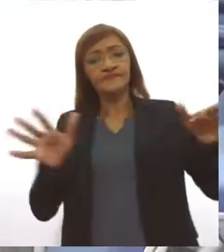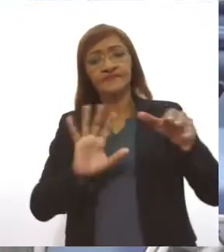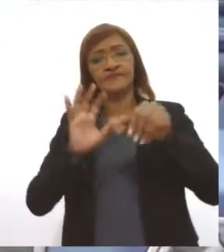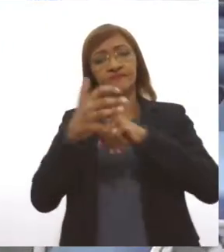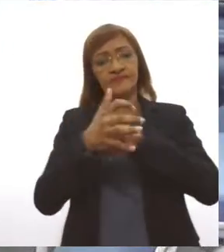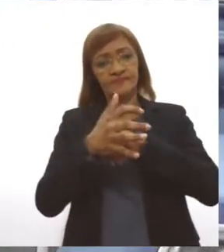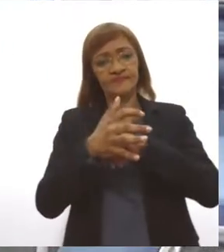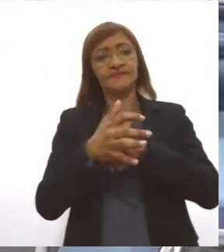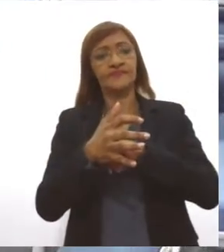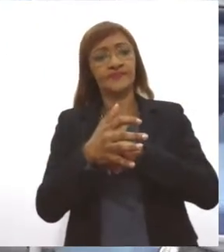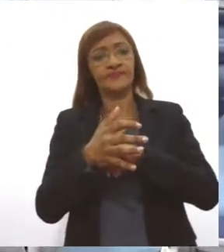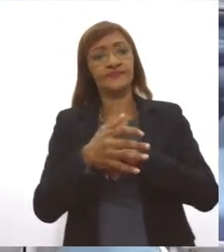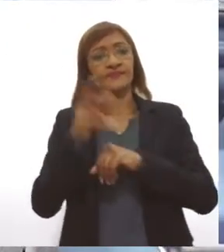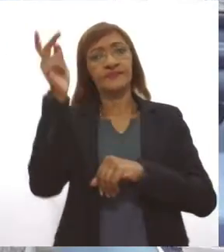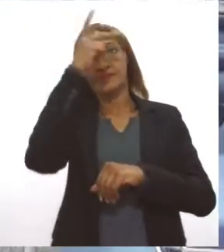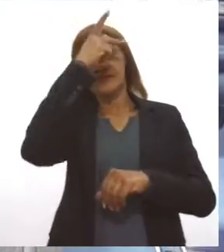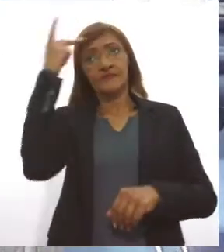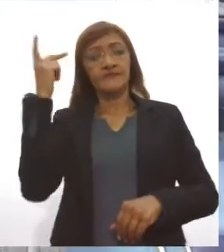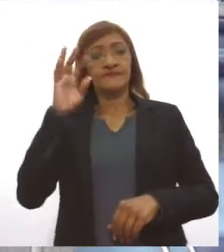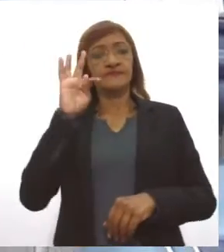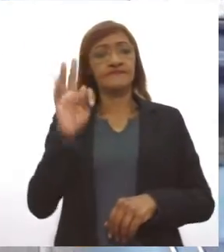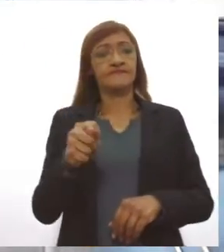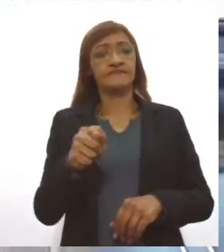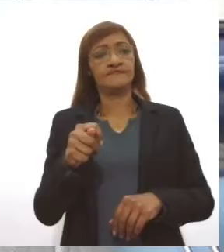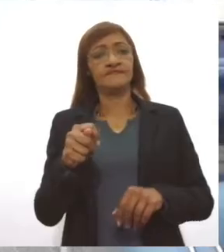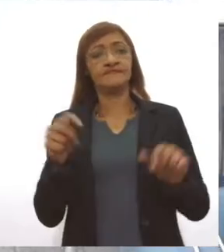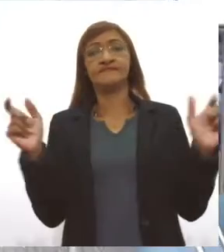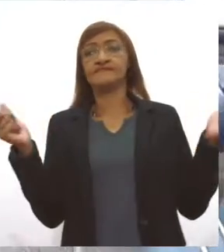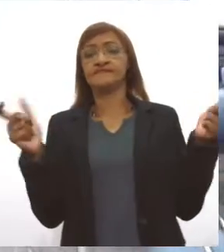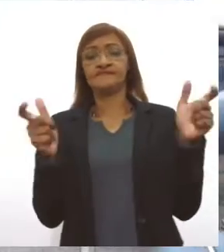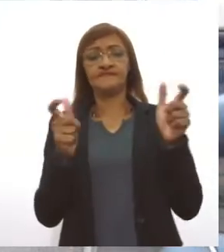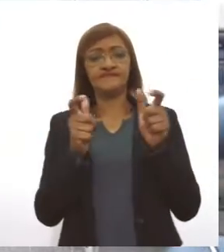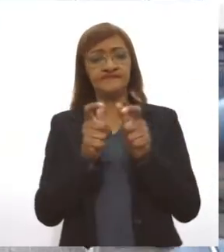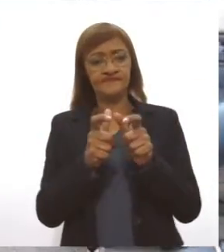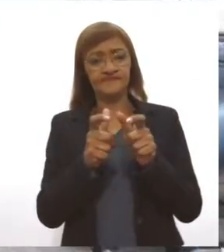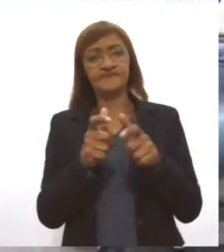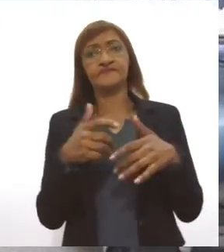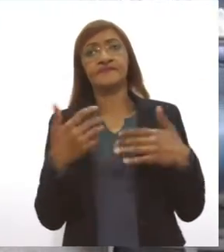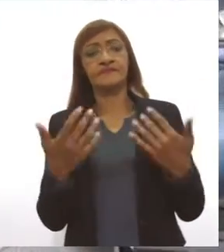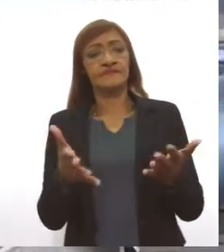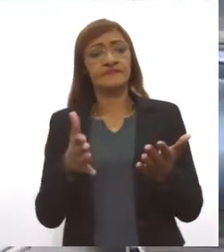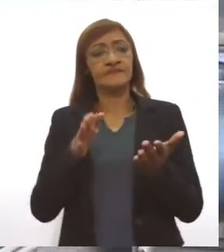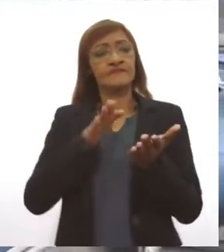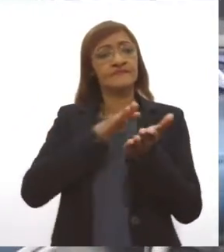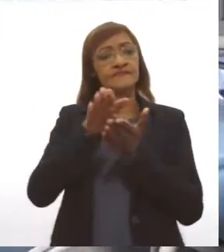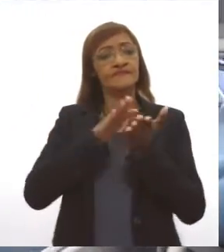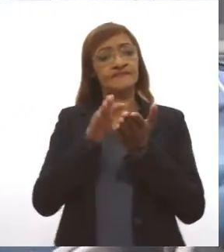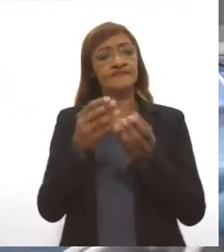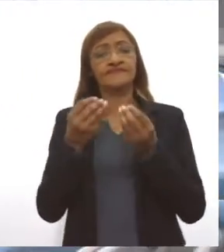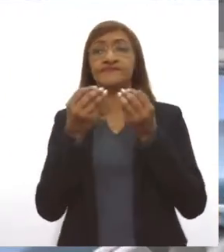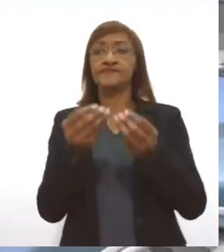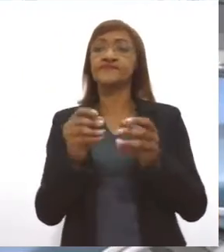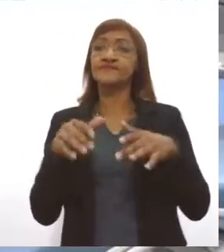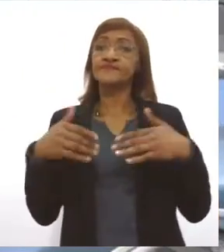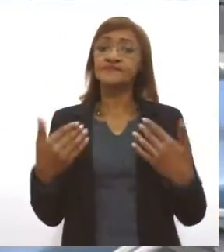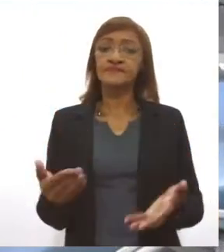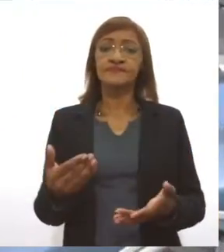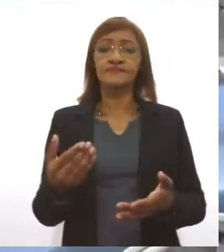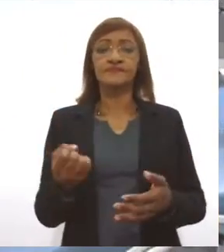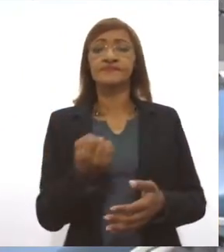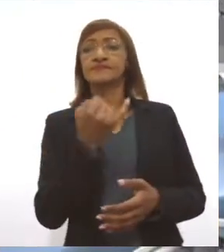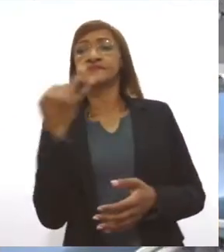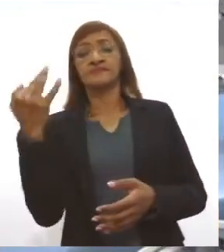as pessoas, elas reduziram bastante a vinda até o Hemocentro para fazer a doação. Então, o número de pessoas que têm